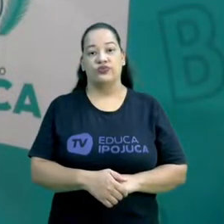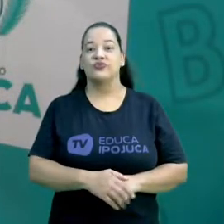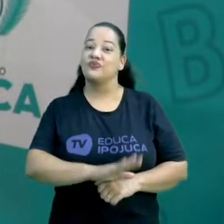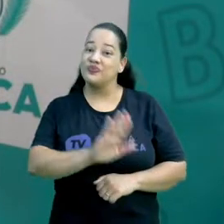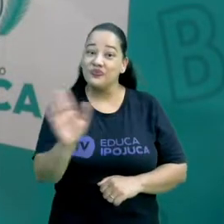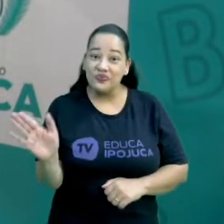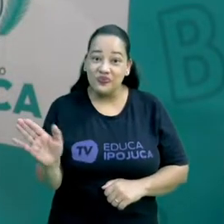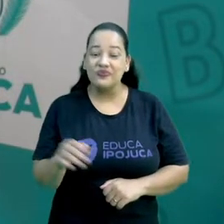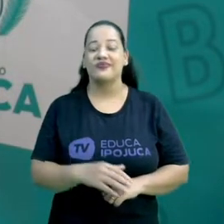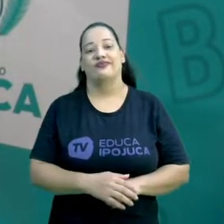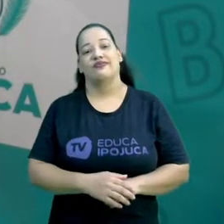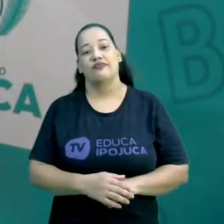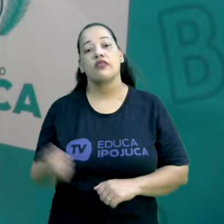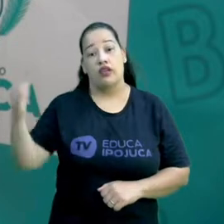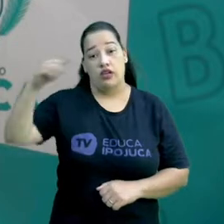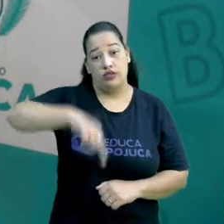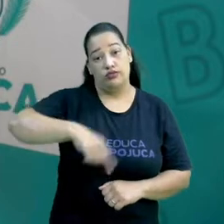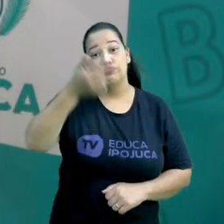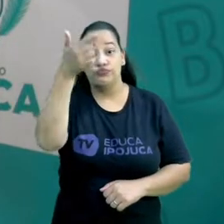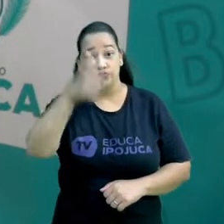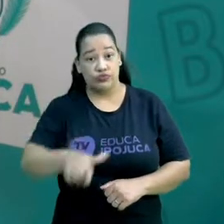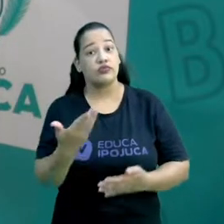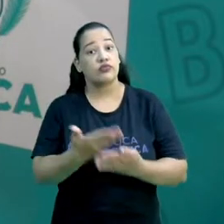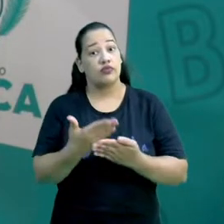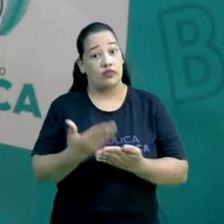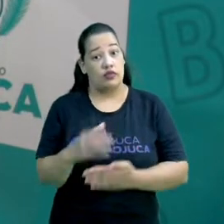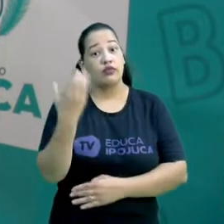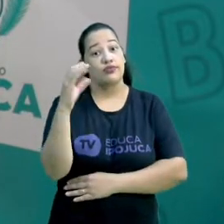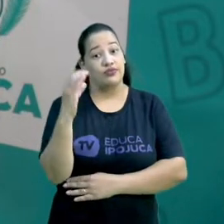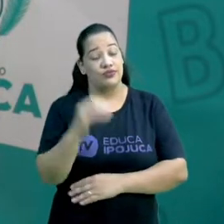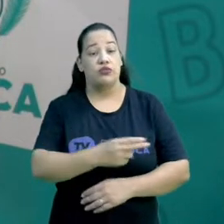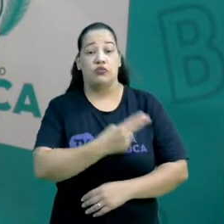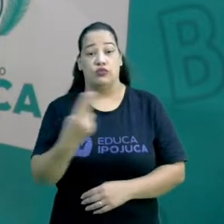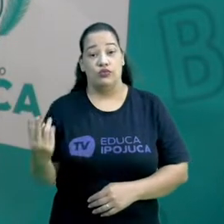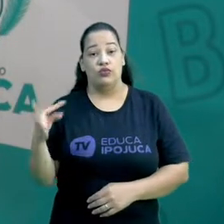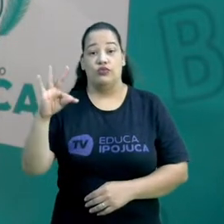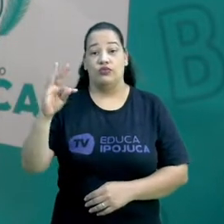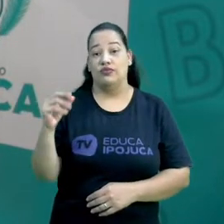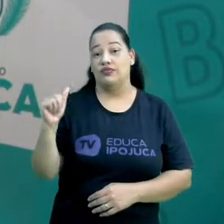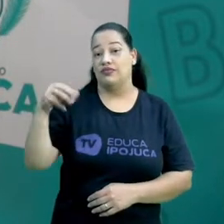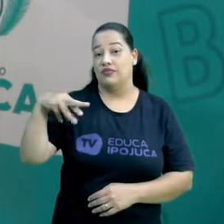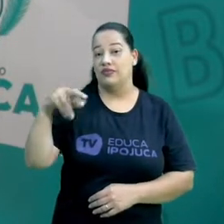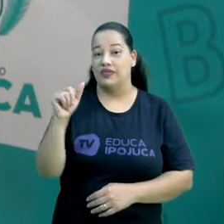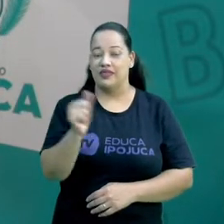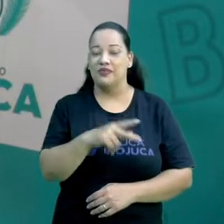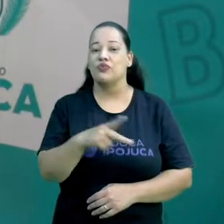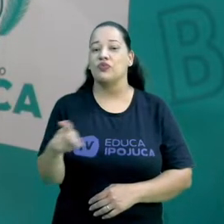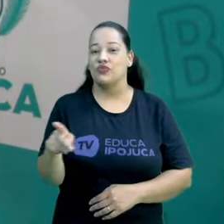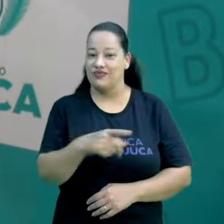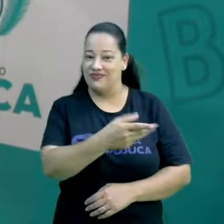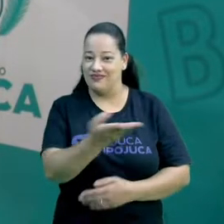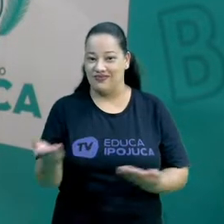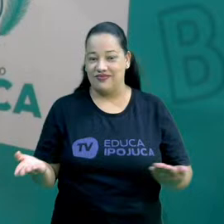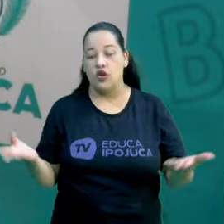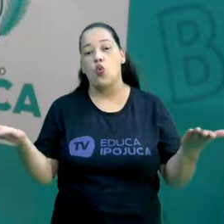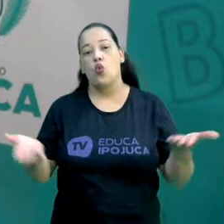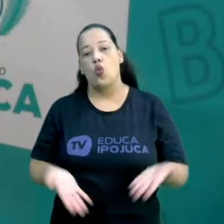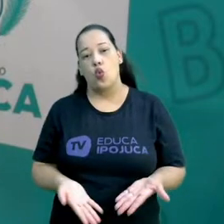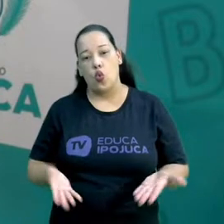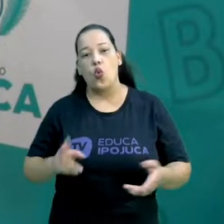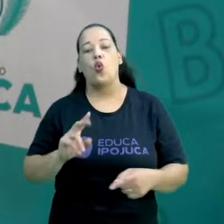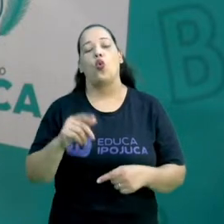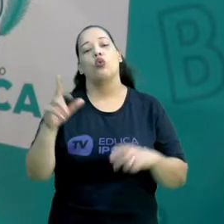Oi gente, estamos aqui para mais uma aula de ciência. Meu nome é Tamar Cabral, professora de vocês. Hoje a gente vai falar sobre